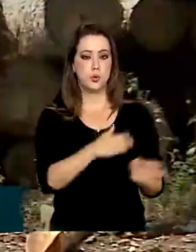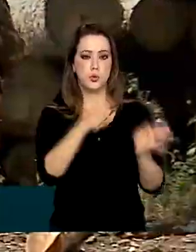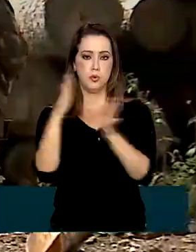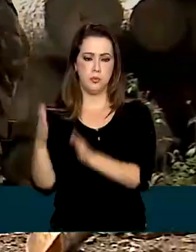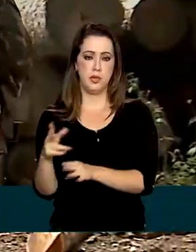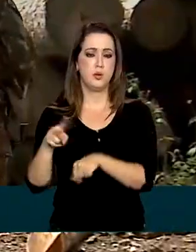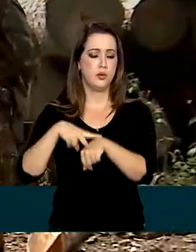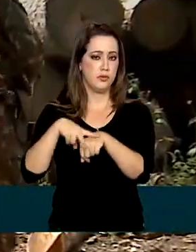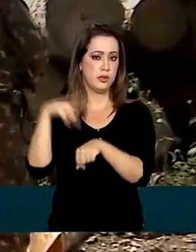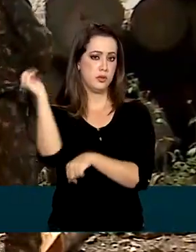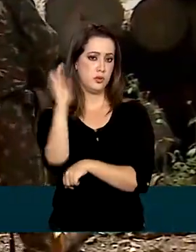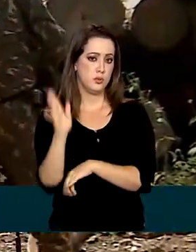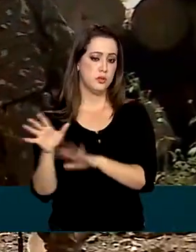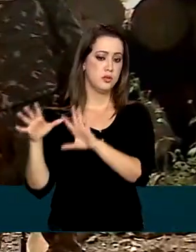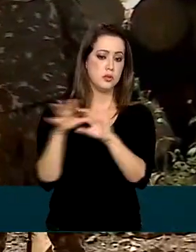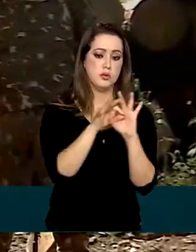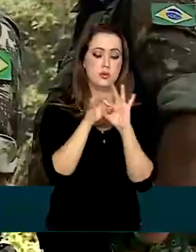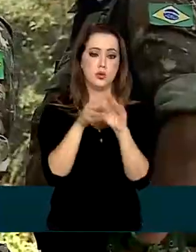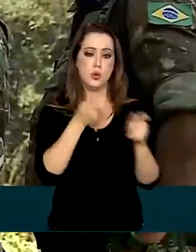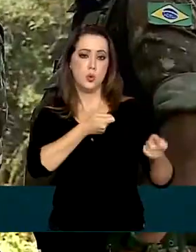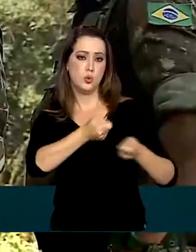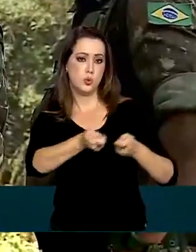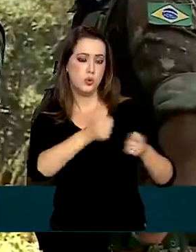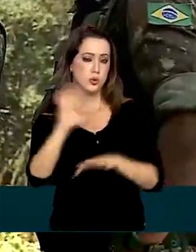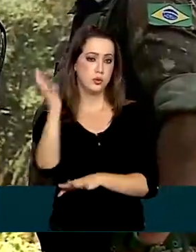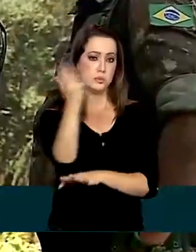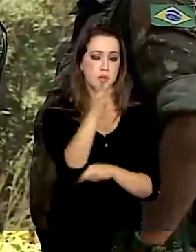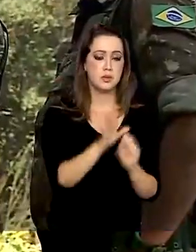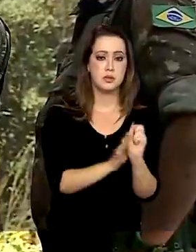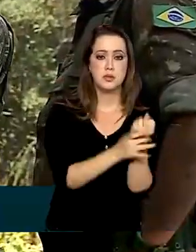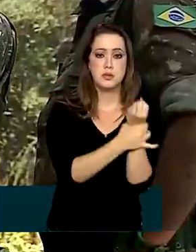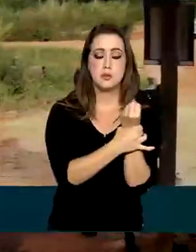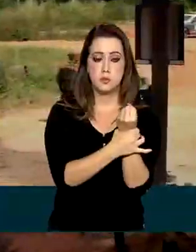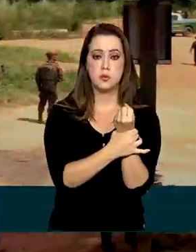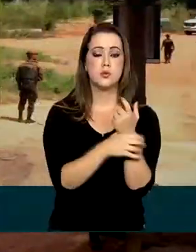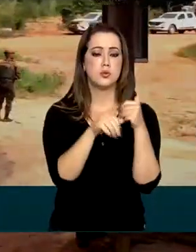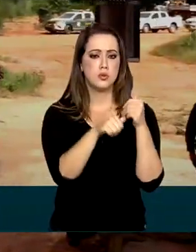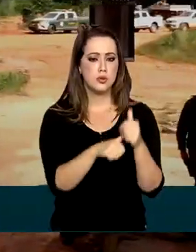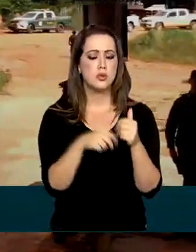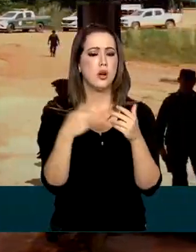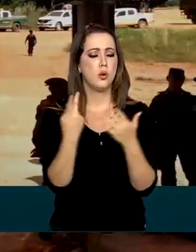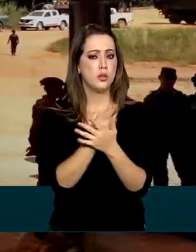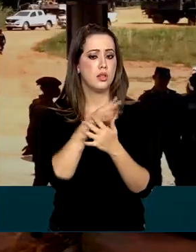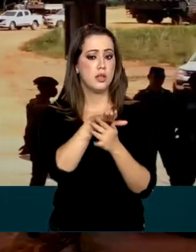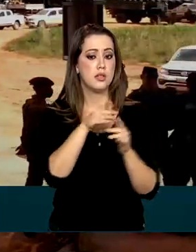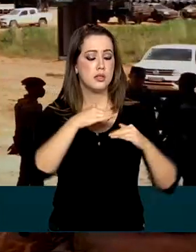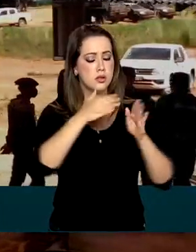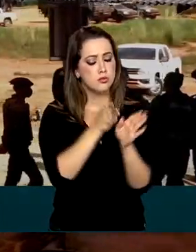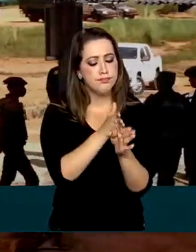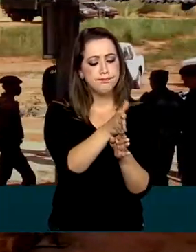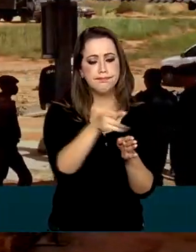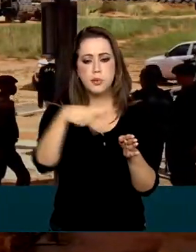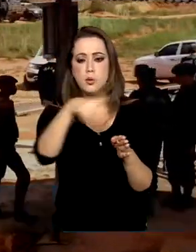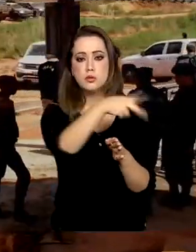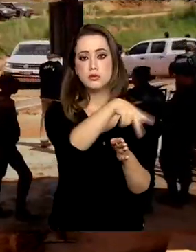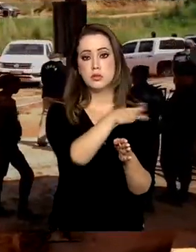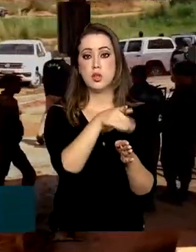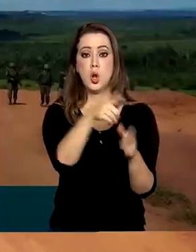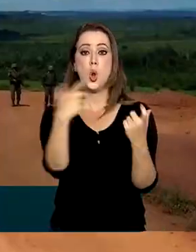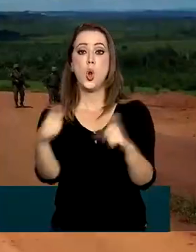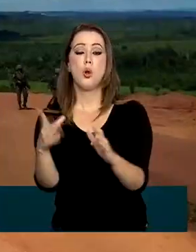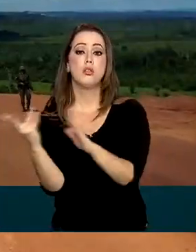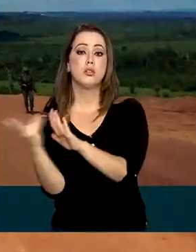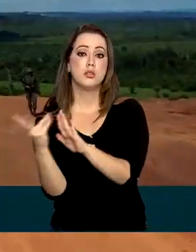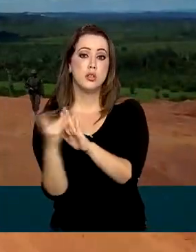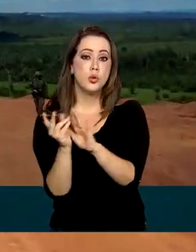ações, promovidas em conjunto com órgãos de controle ambiental e de segurança pública, estão ocorrendo nas faixas de fronteira, em terras indígenas,